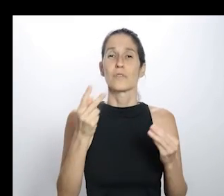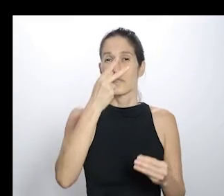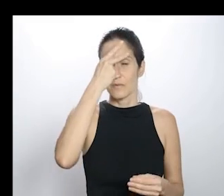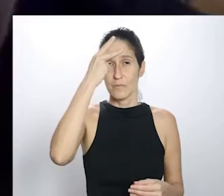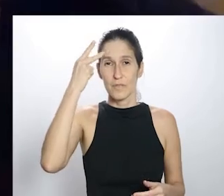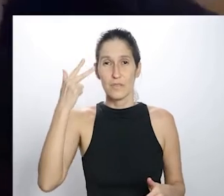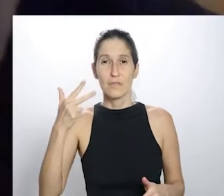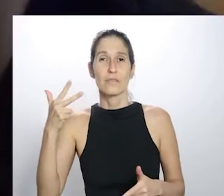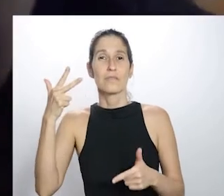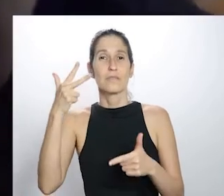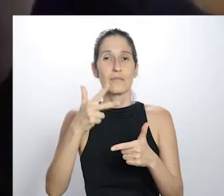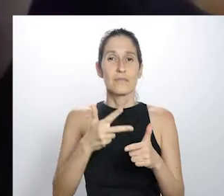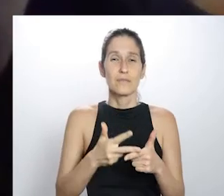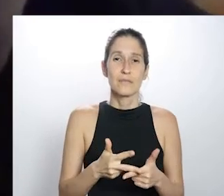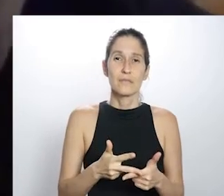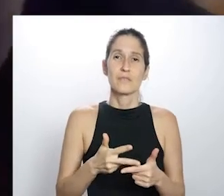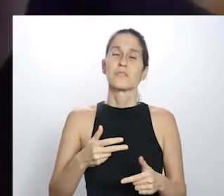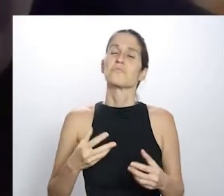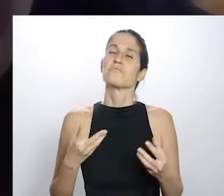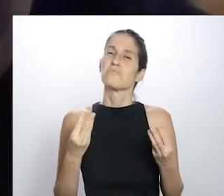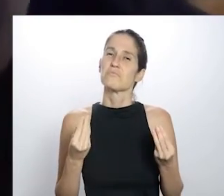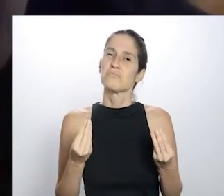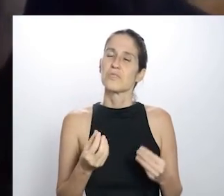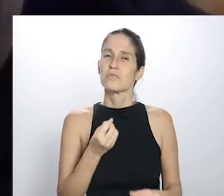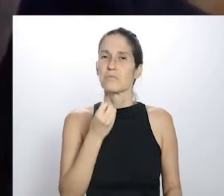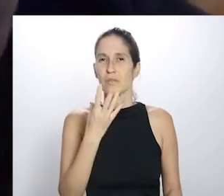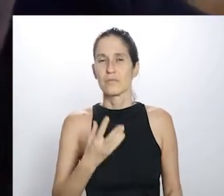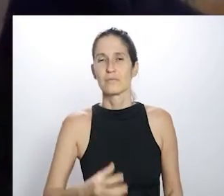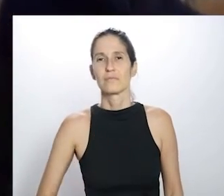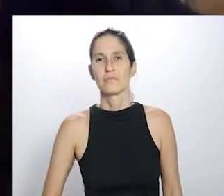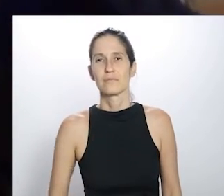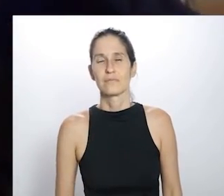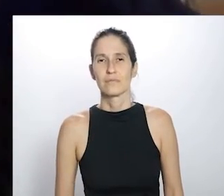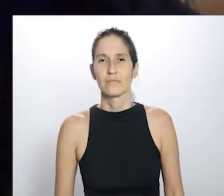mas também das pessoas que estão participando aqui.